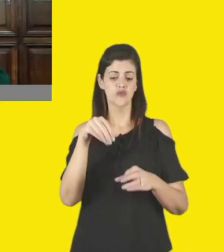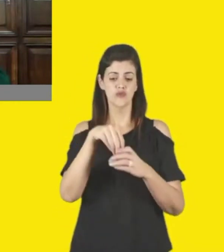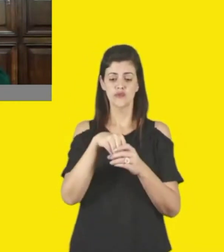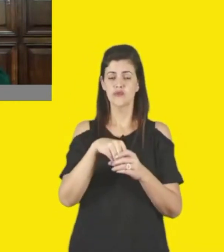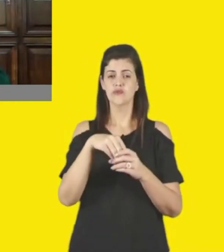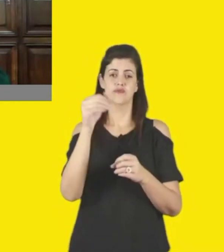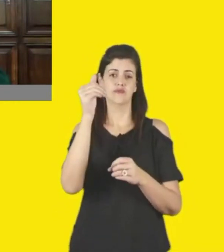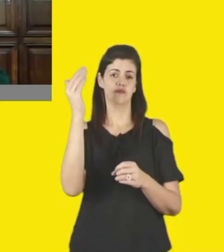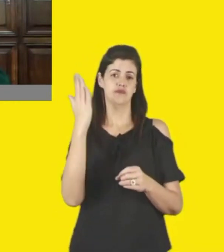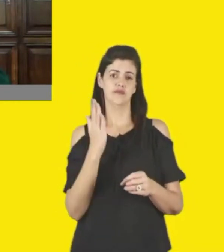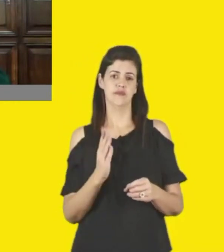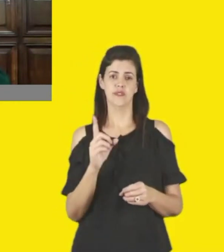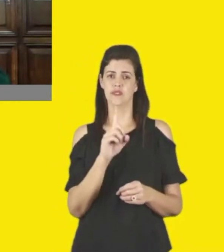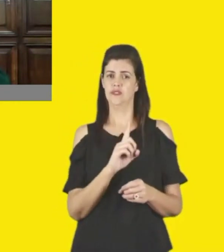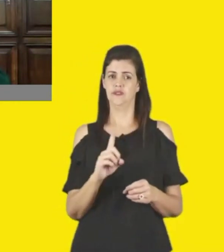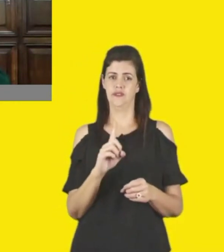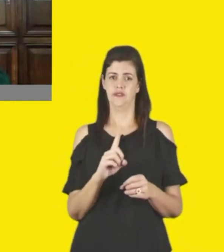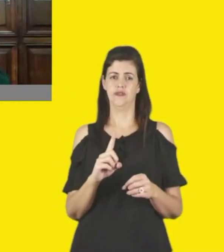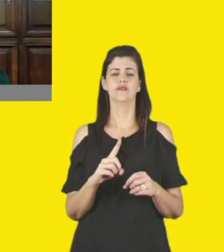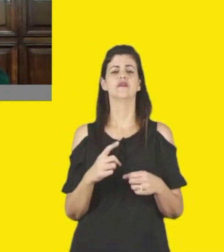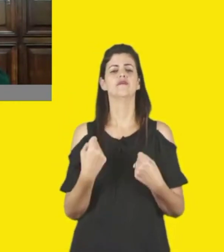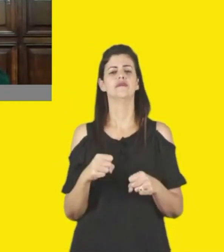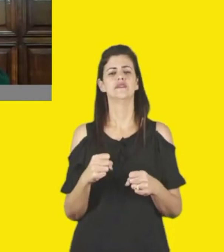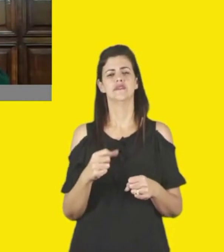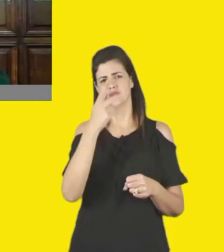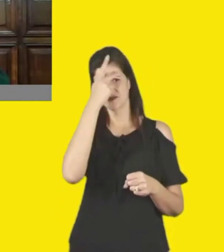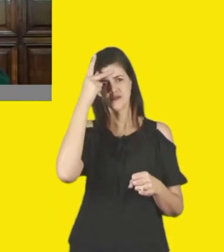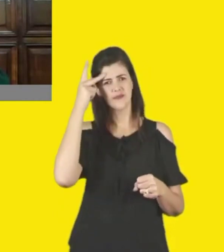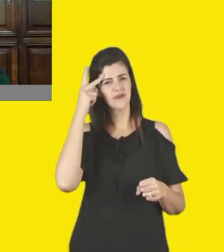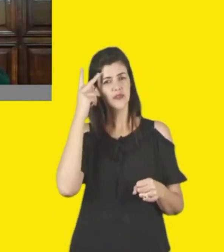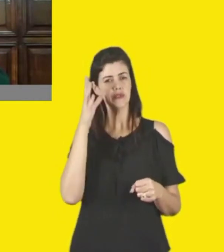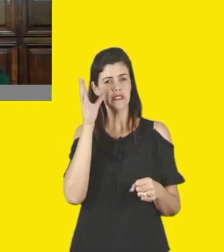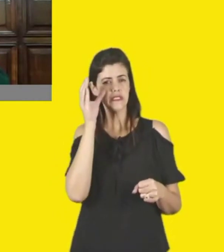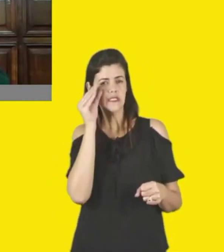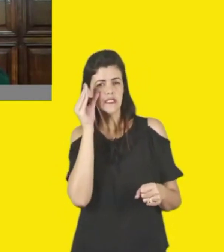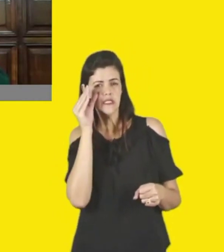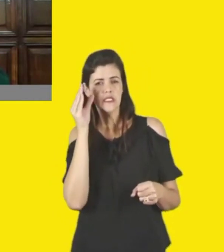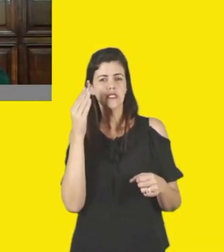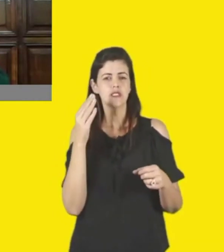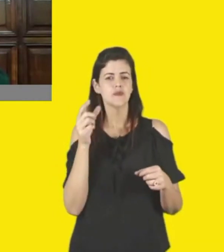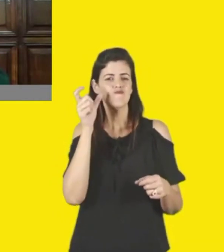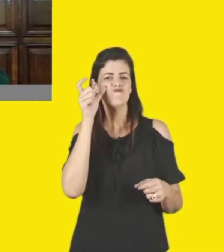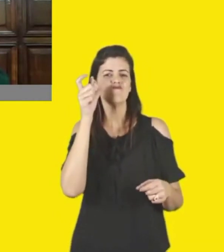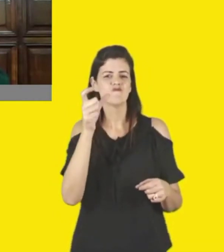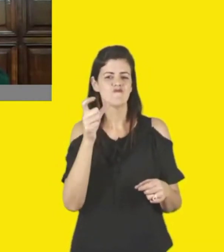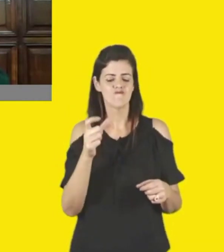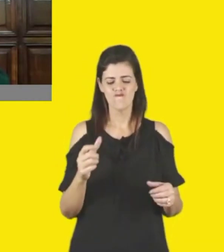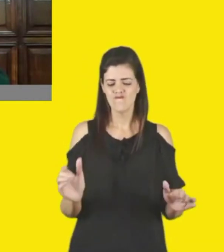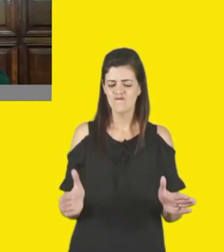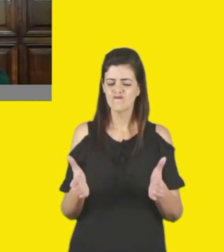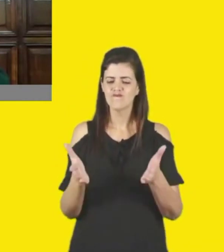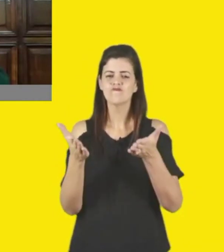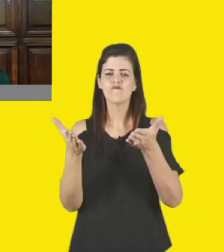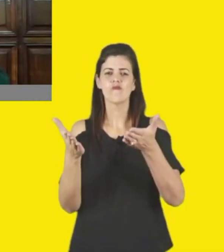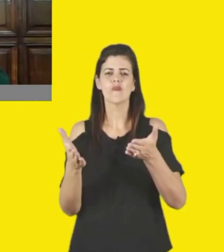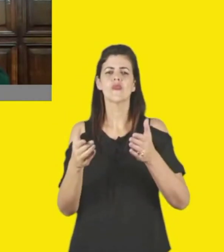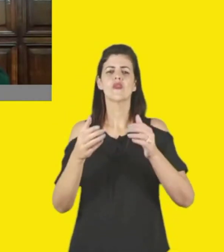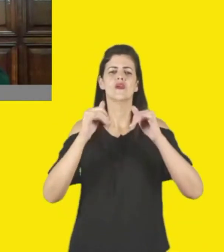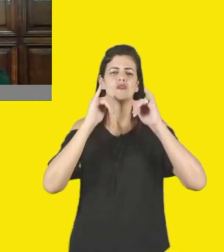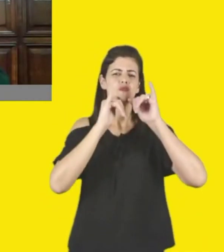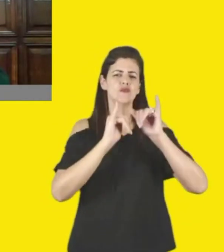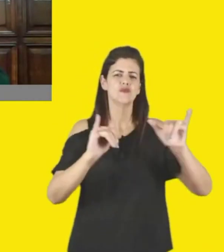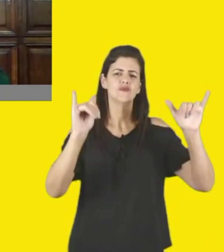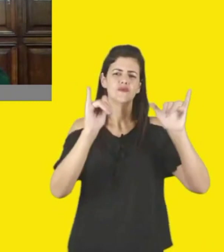pessoas que estão interessadas em fazerem política pública da cultura, e nesses aspectos o Sesc é, de fato, um